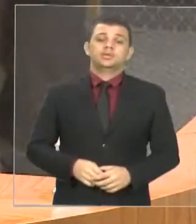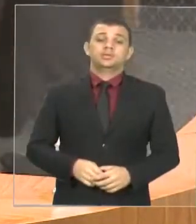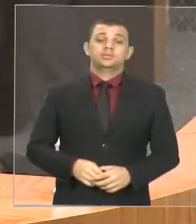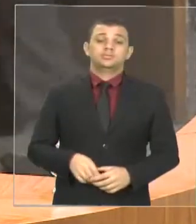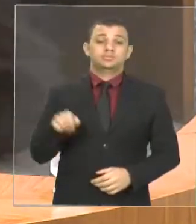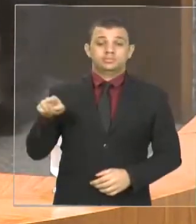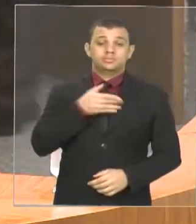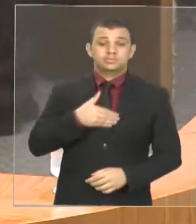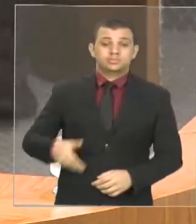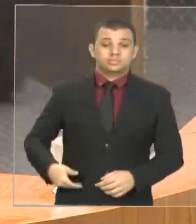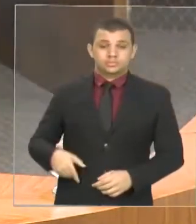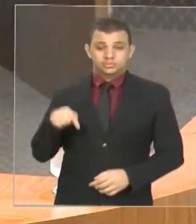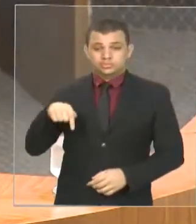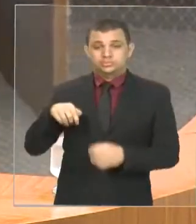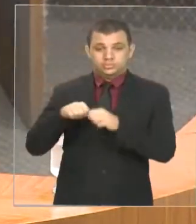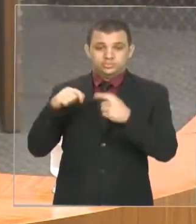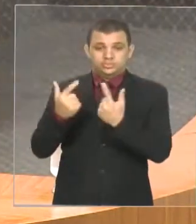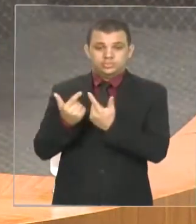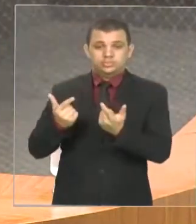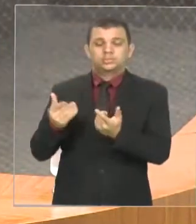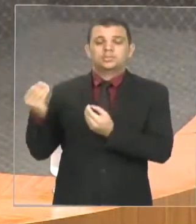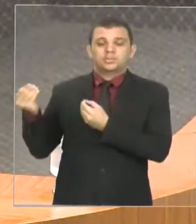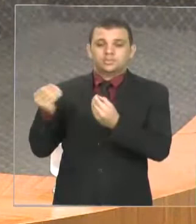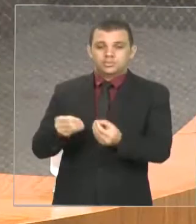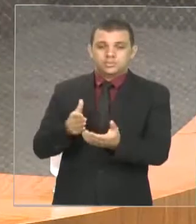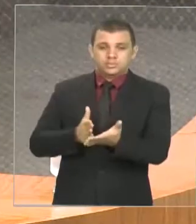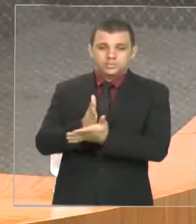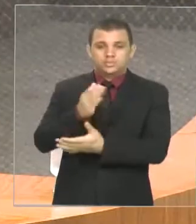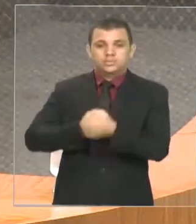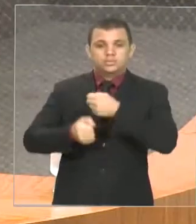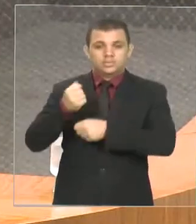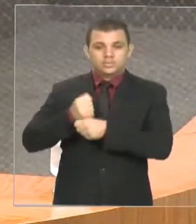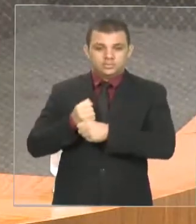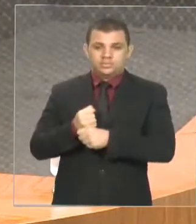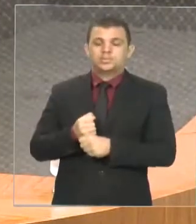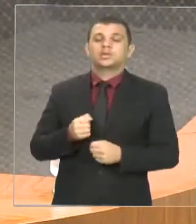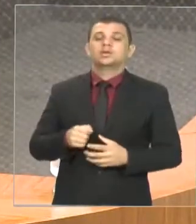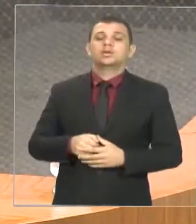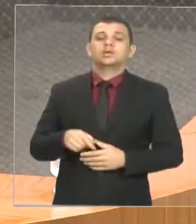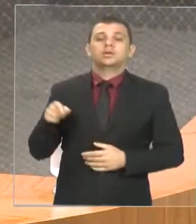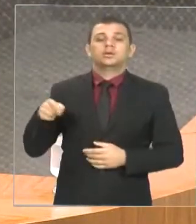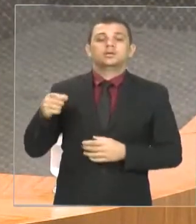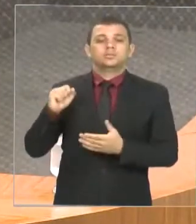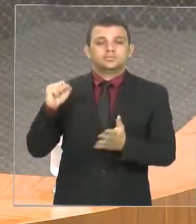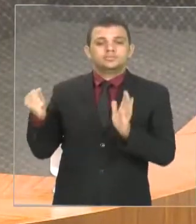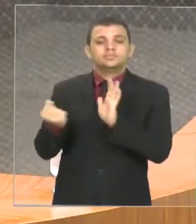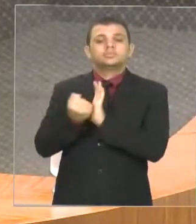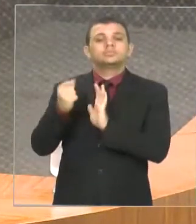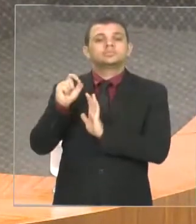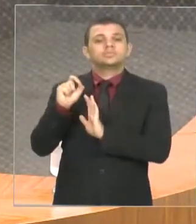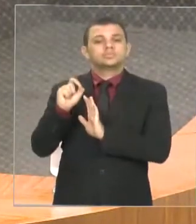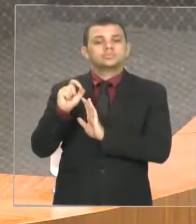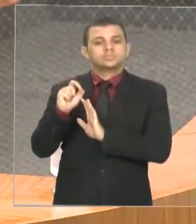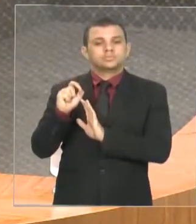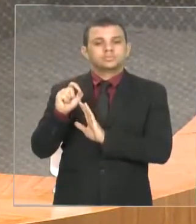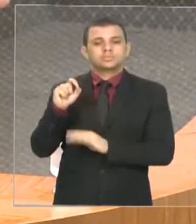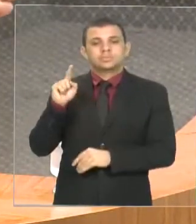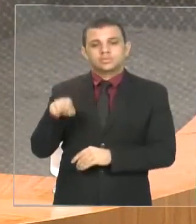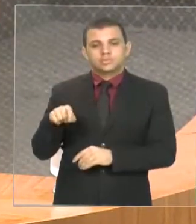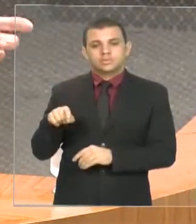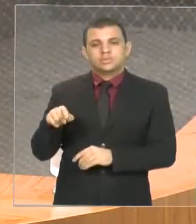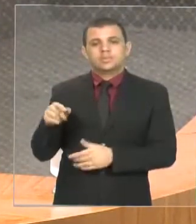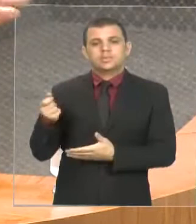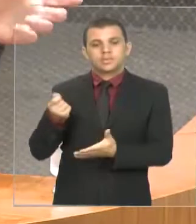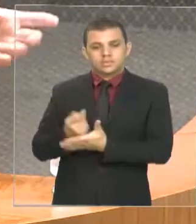autorizado por essa Assembleia e aprovado no fim do ano passado, ele impacta numa conta de 100 reais,